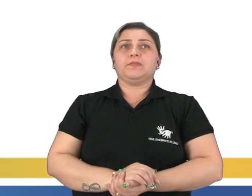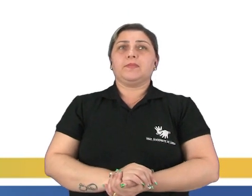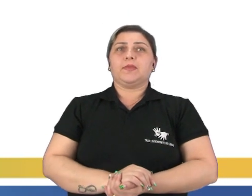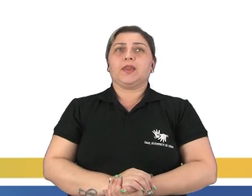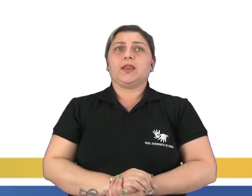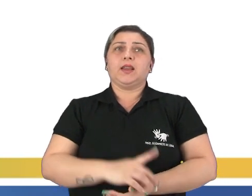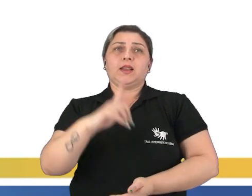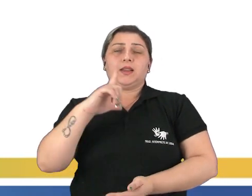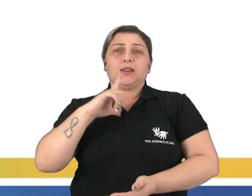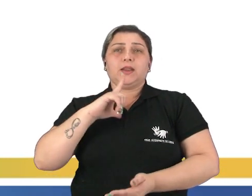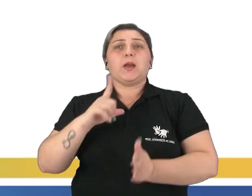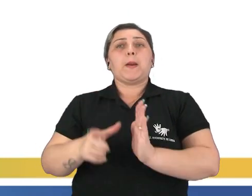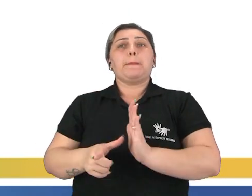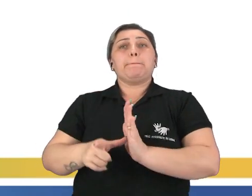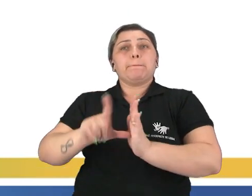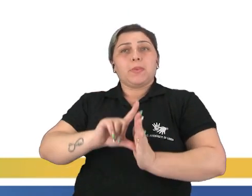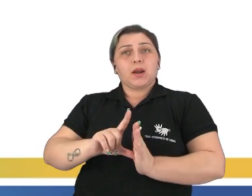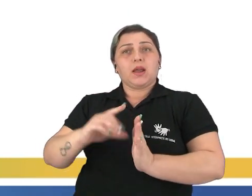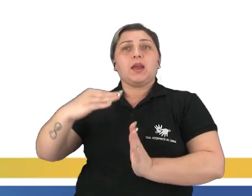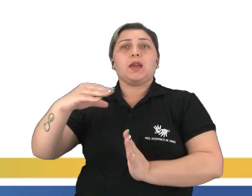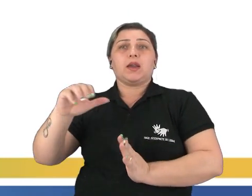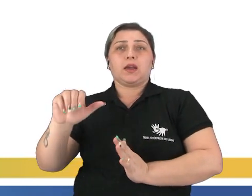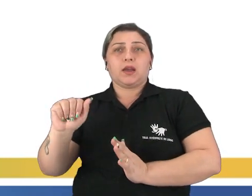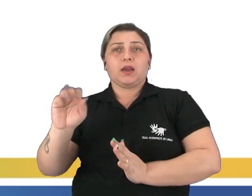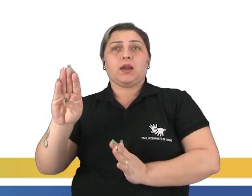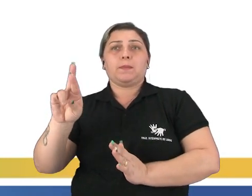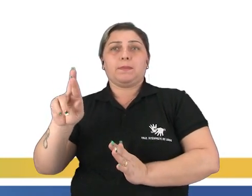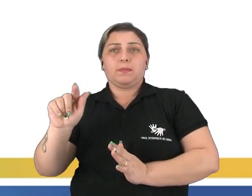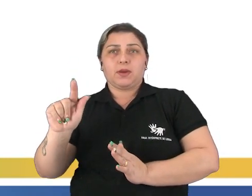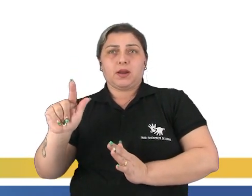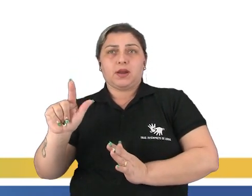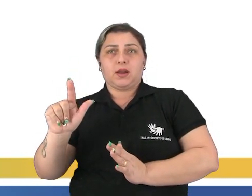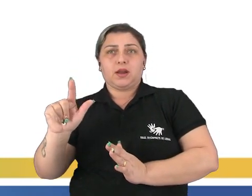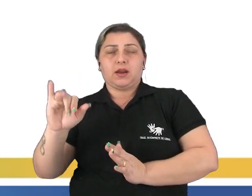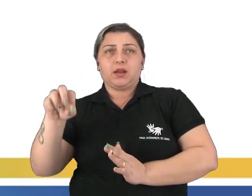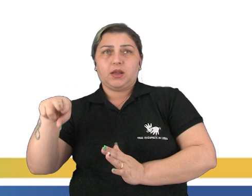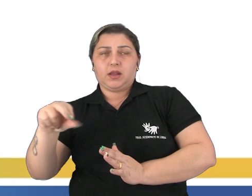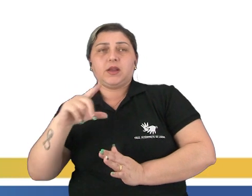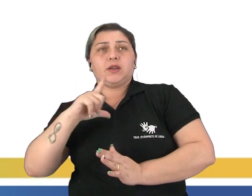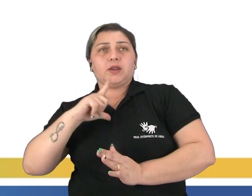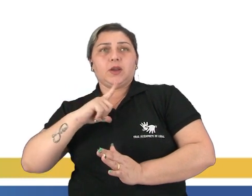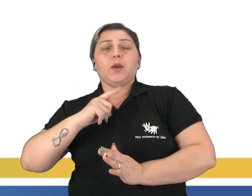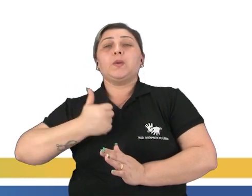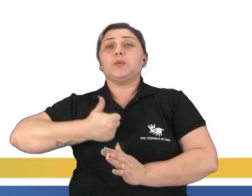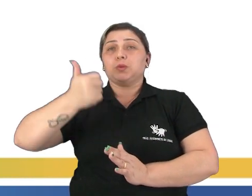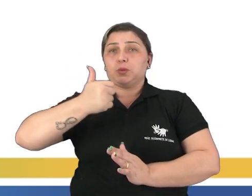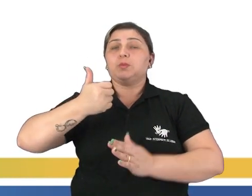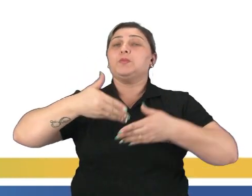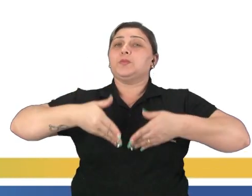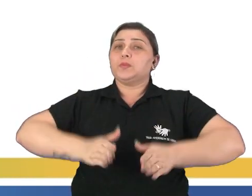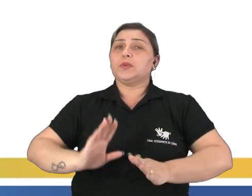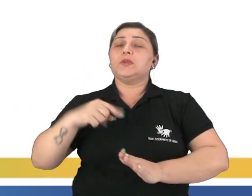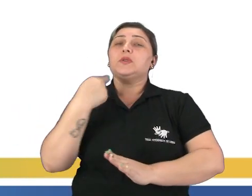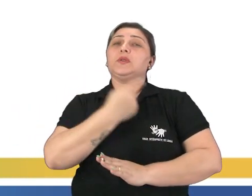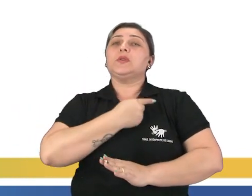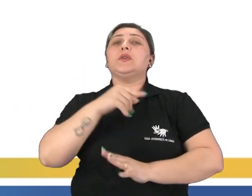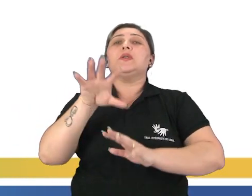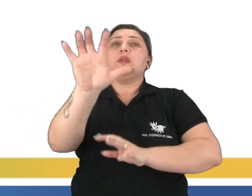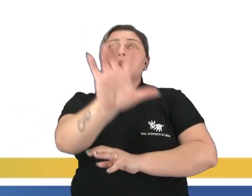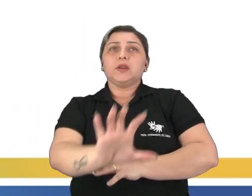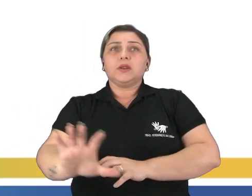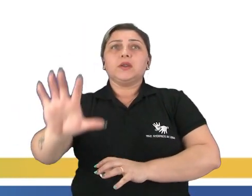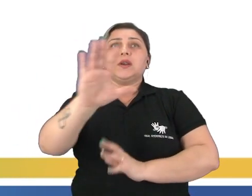Aí, a gente tem ali o período pré-cabralino, que é o período onde tinham os primeiros nativos da nossa região